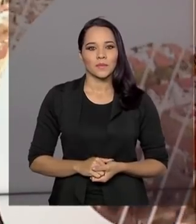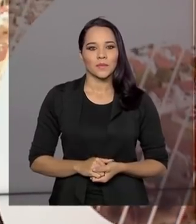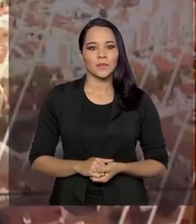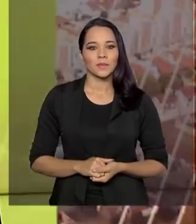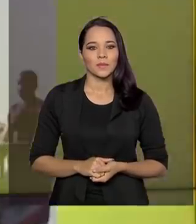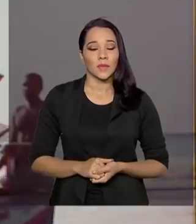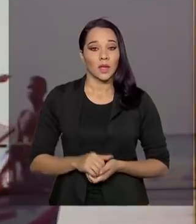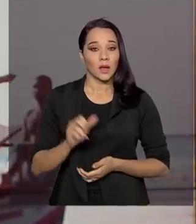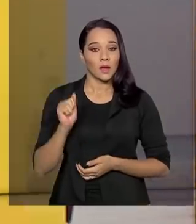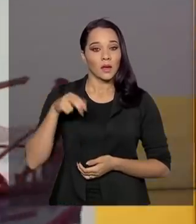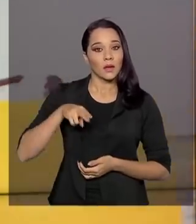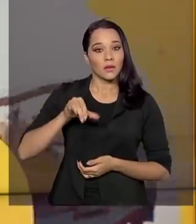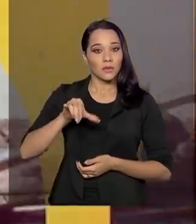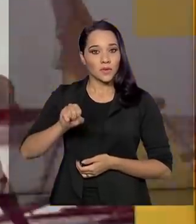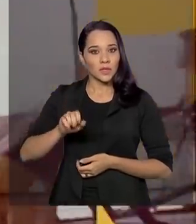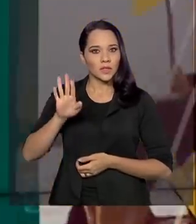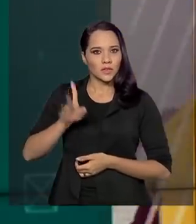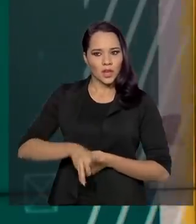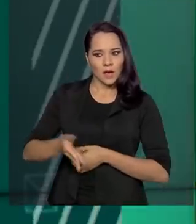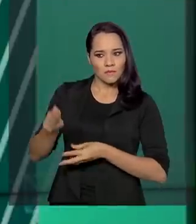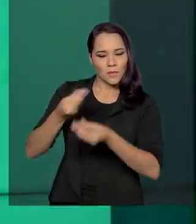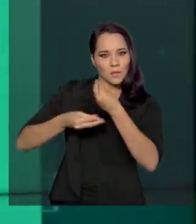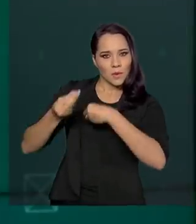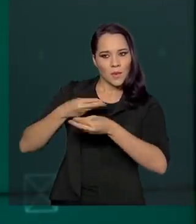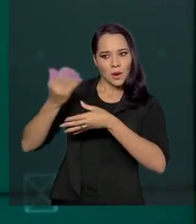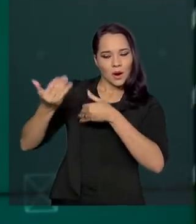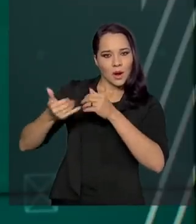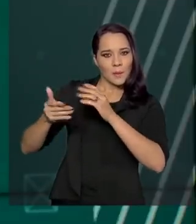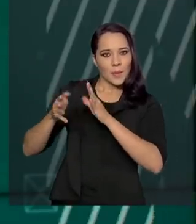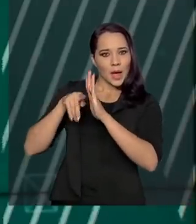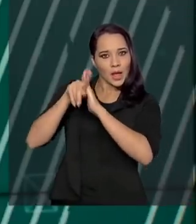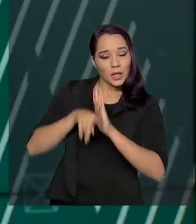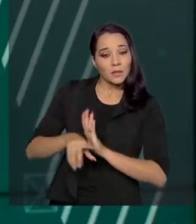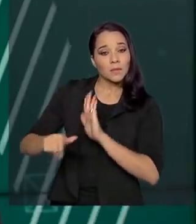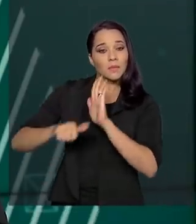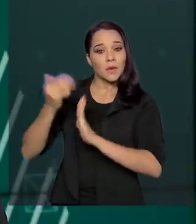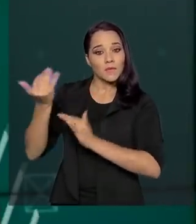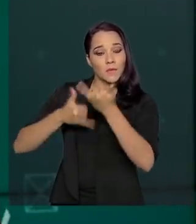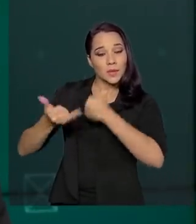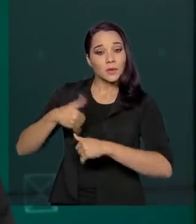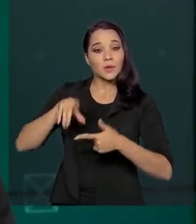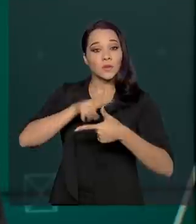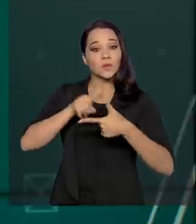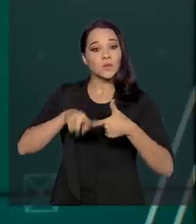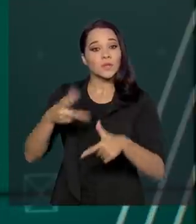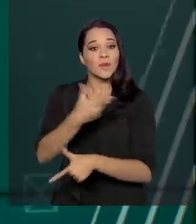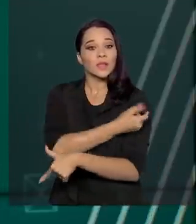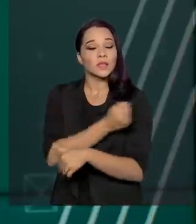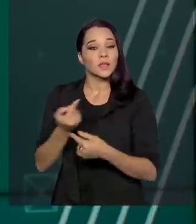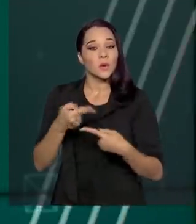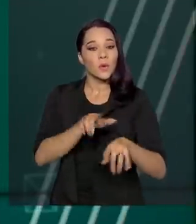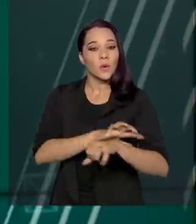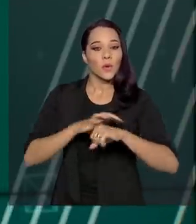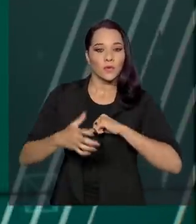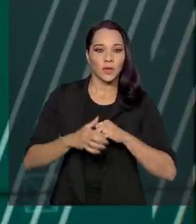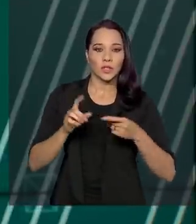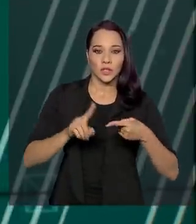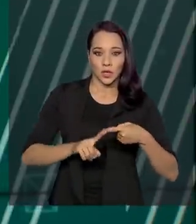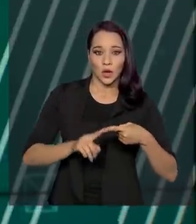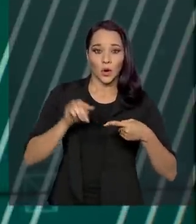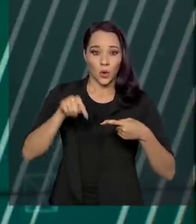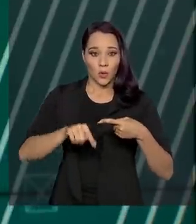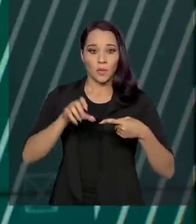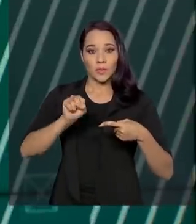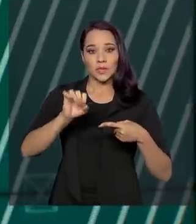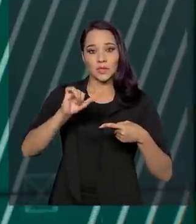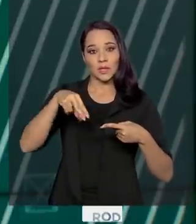E a Anvisa já recebeu para análise as primeiras informações sobre duas vacinas contra a Covid-19. Uma desenvolvida